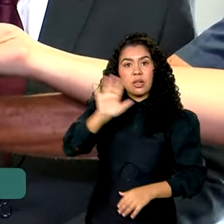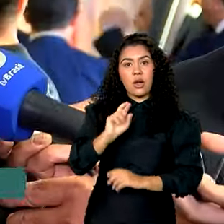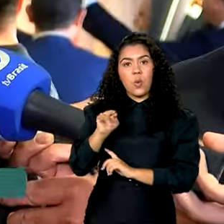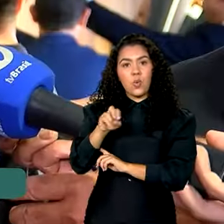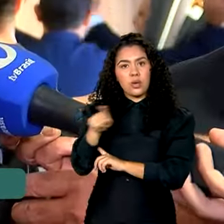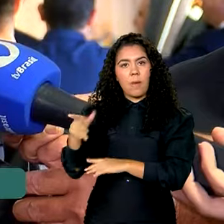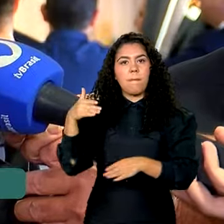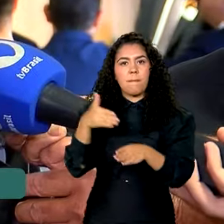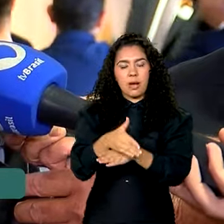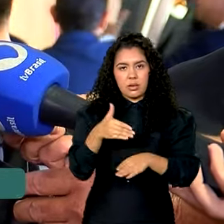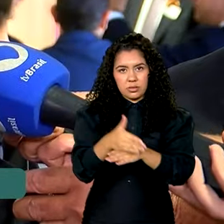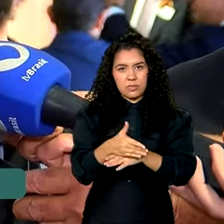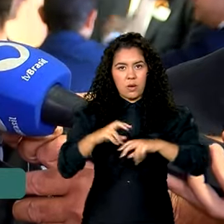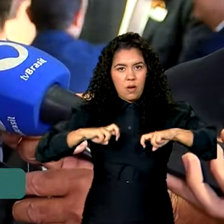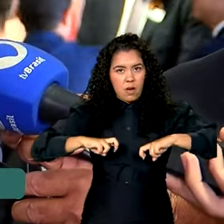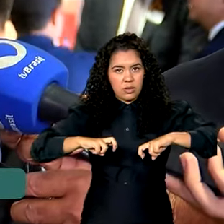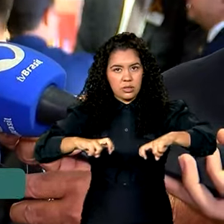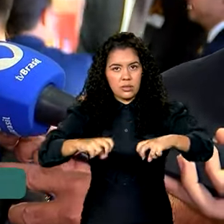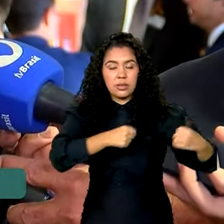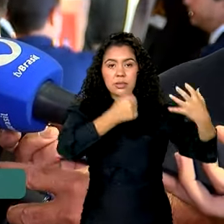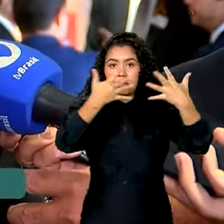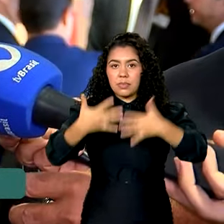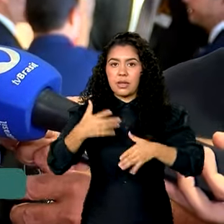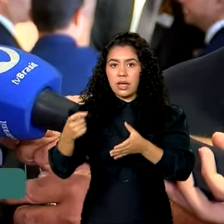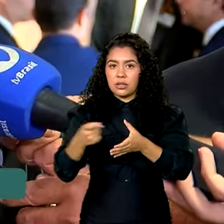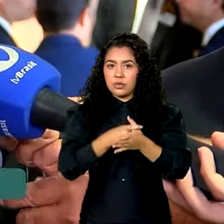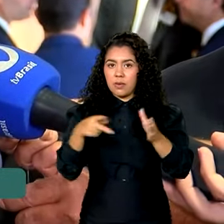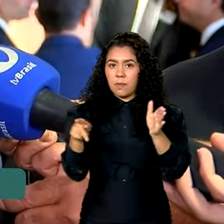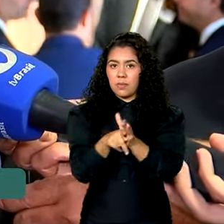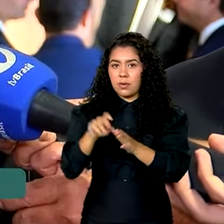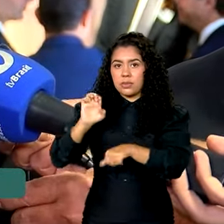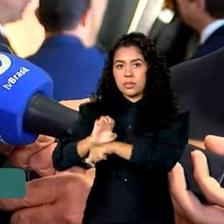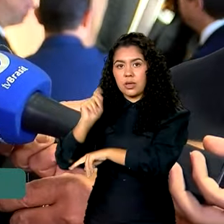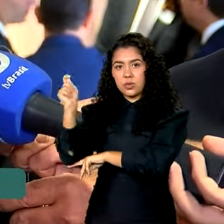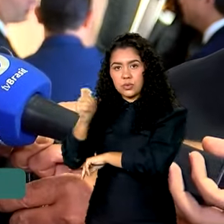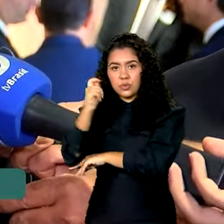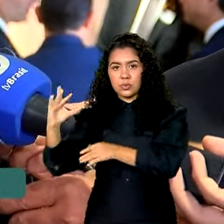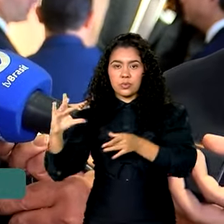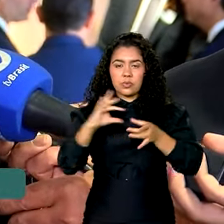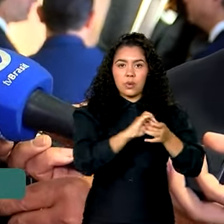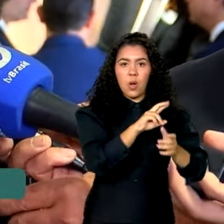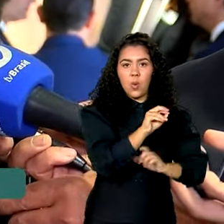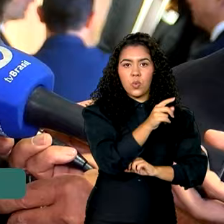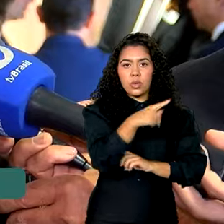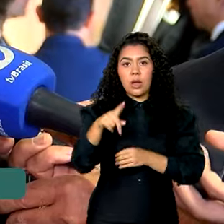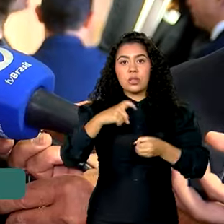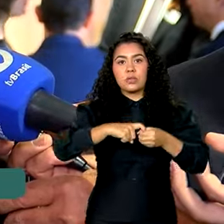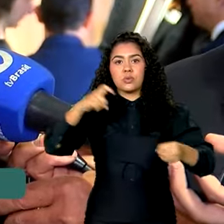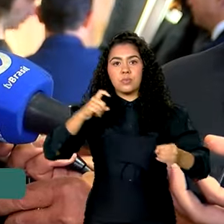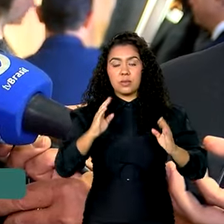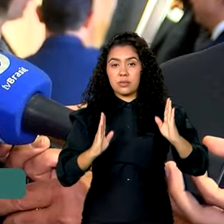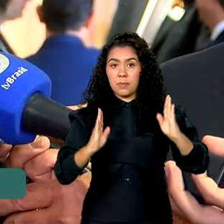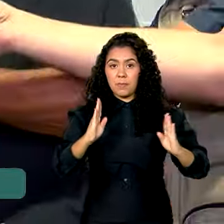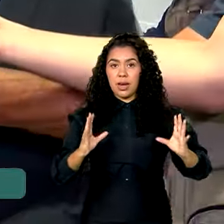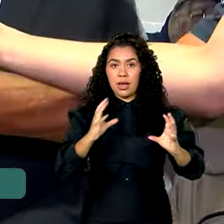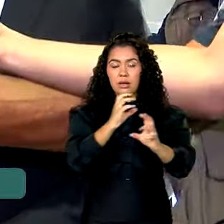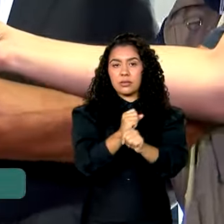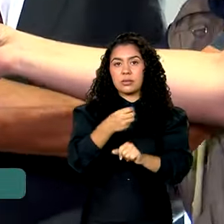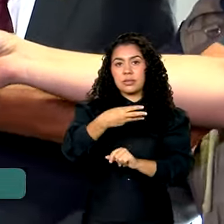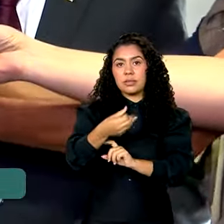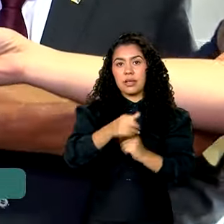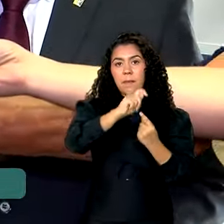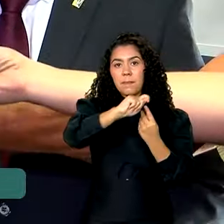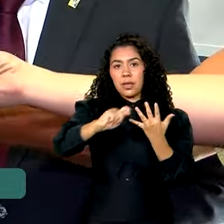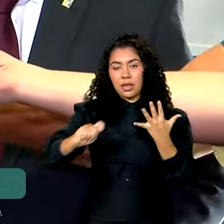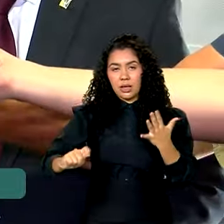audiência, ressaltou que a dívida do Rio Grande do Sul junto à União está suspensa durante os próximos 36 meses e que os